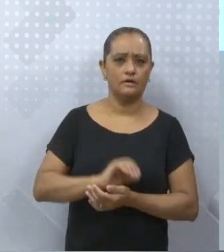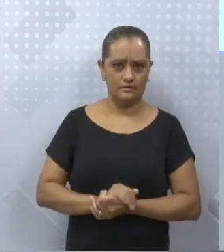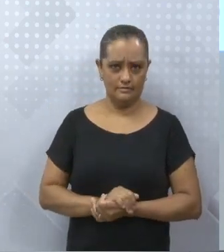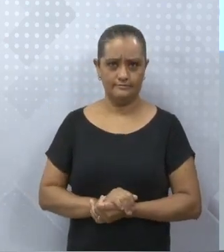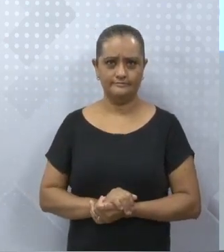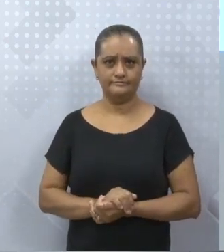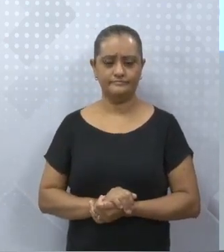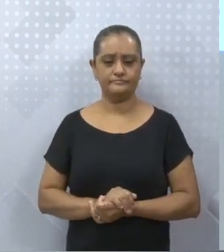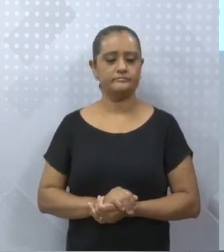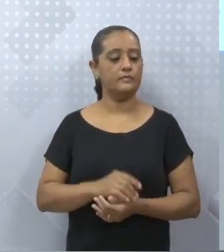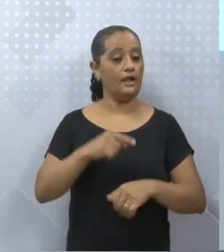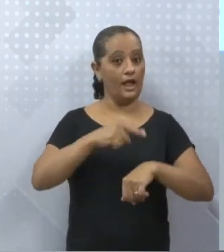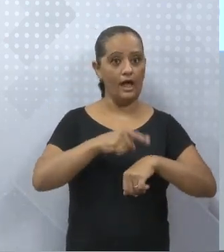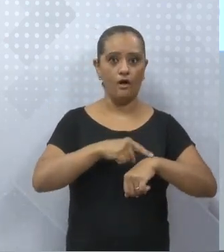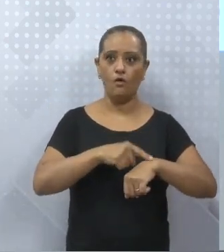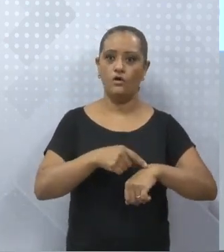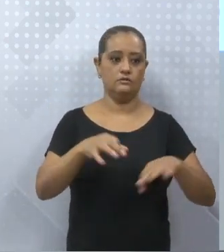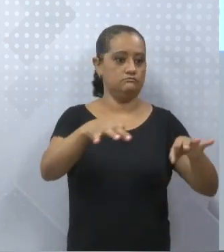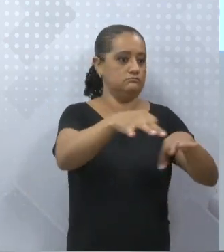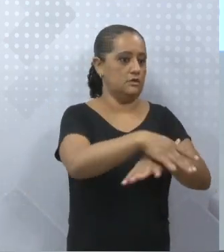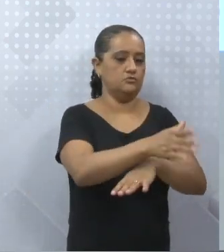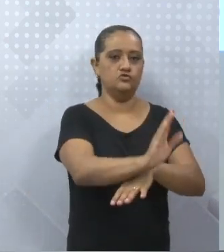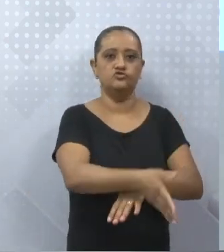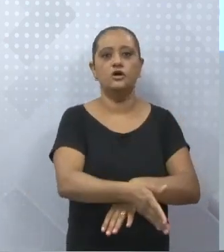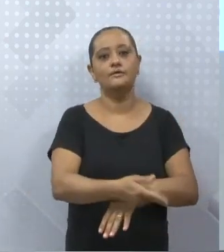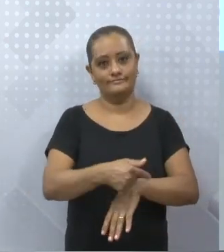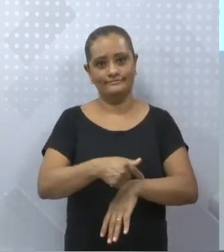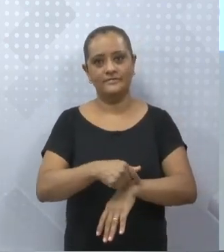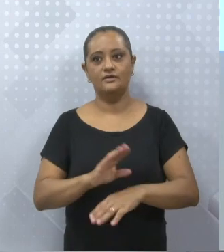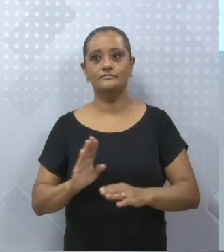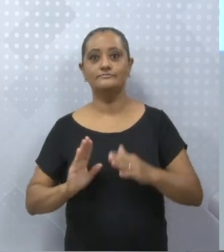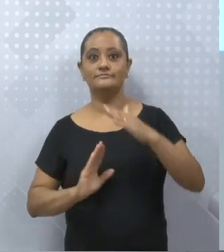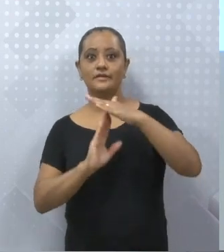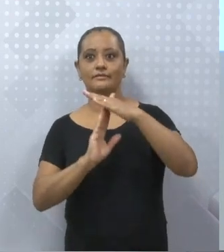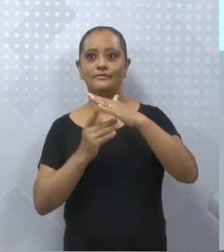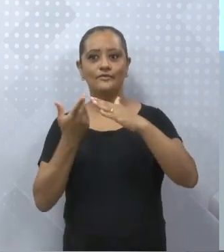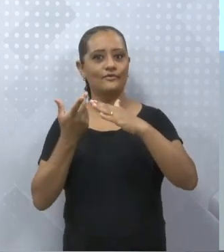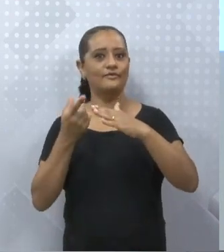em que ela foi feita. Se ele vem acompanhado com a ideia de tempo, ele é um verbo o quê?